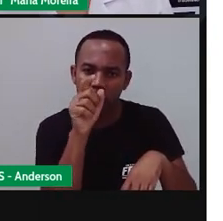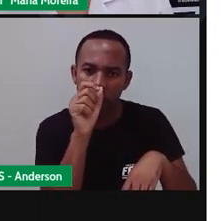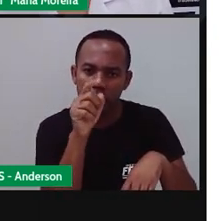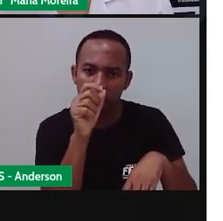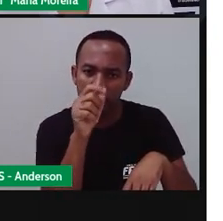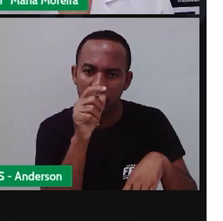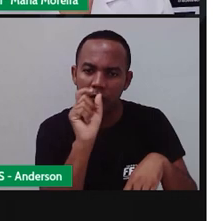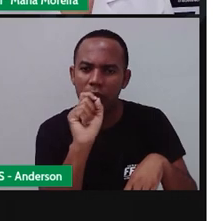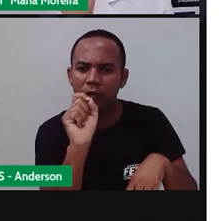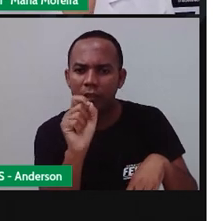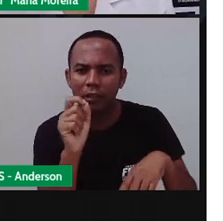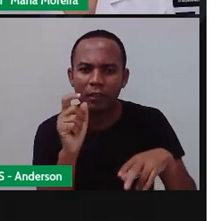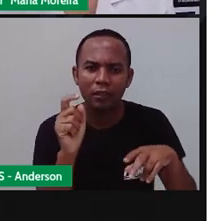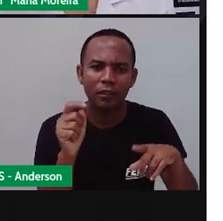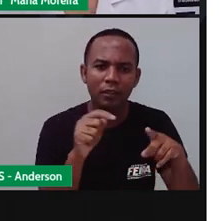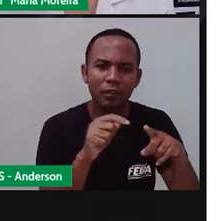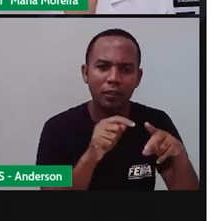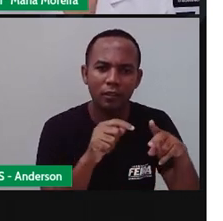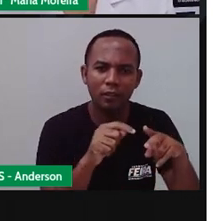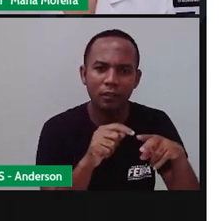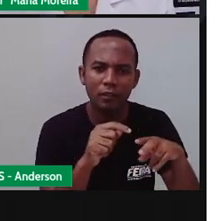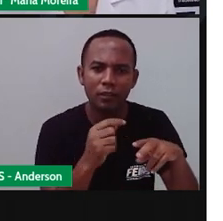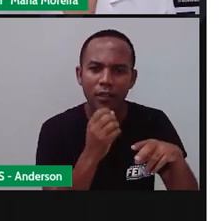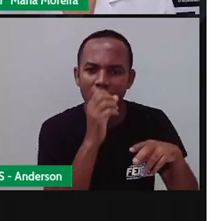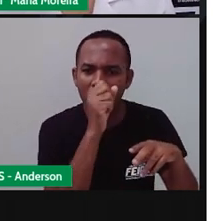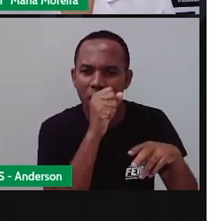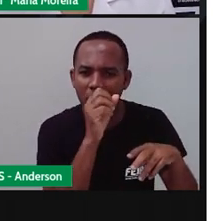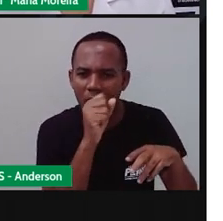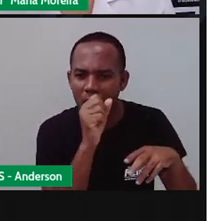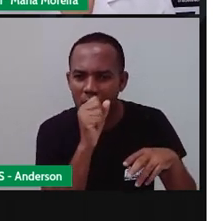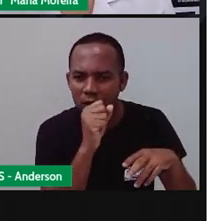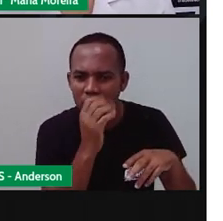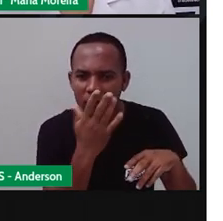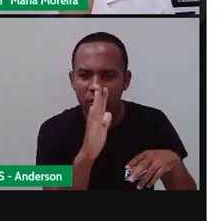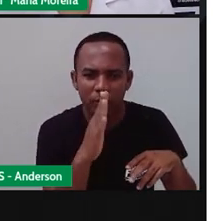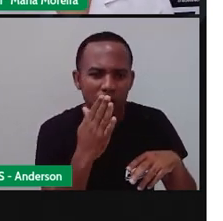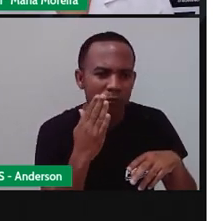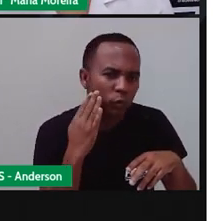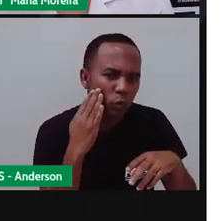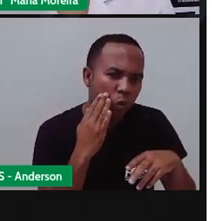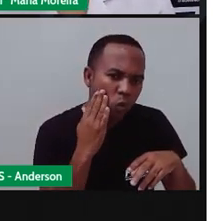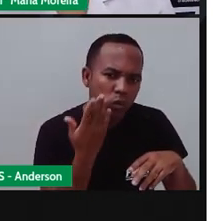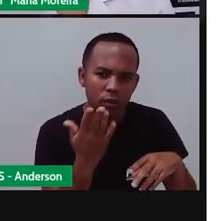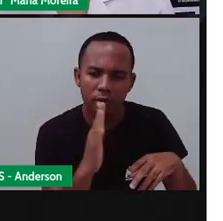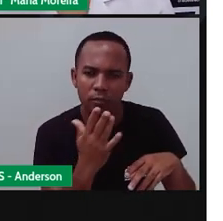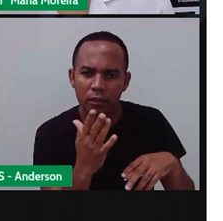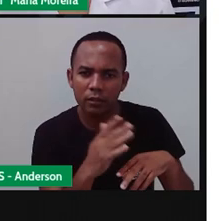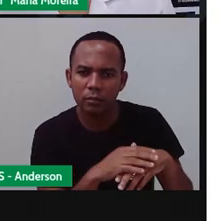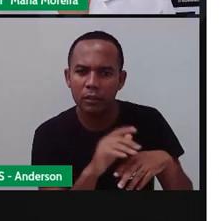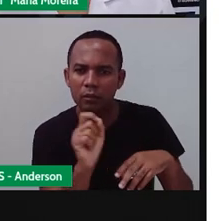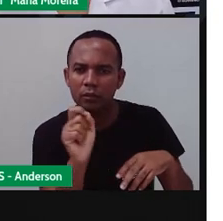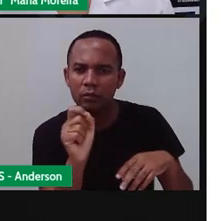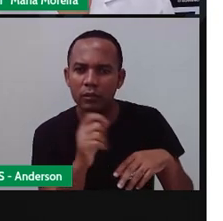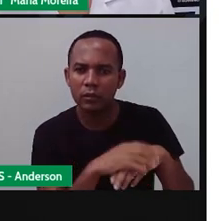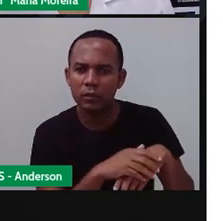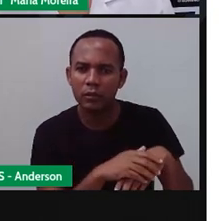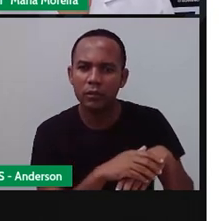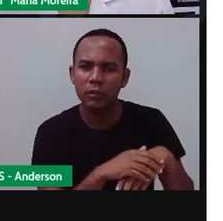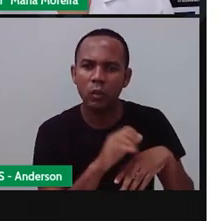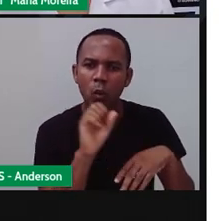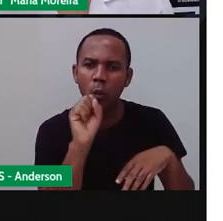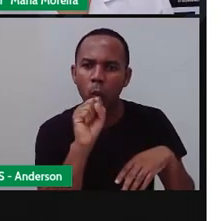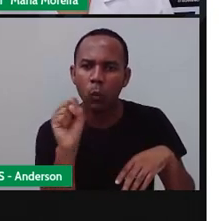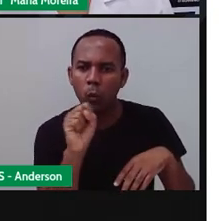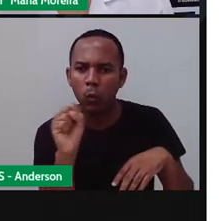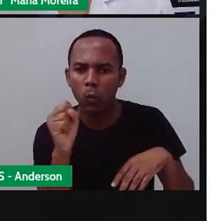Nordeste. Laranjinha aqui, ó. Laranjinha não, é um rosa, né? Um rosinha. É o que, ó? Sudeste,